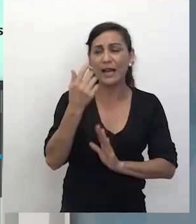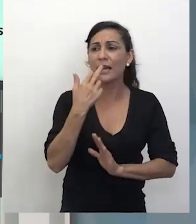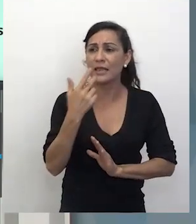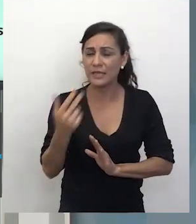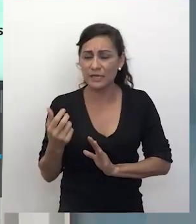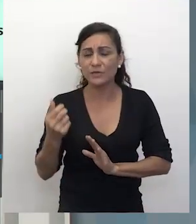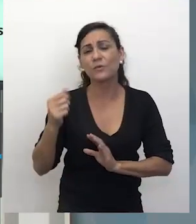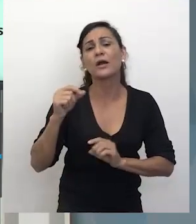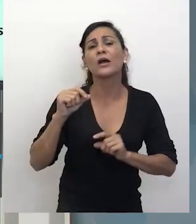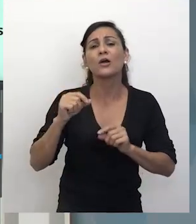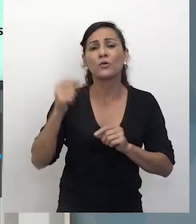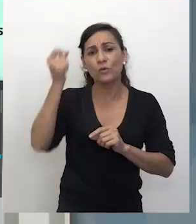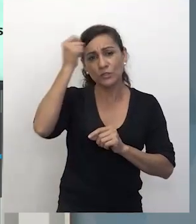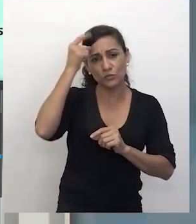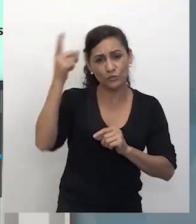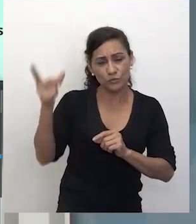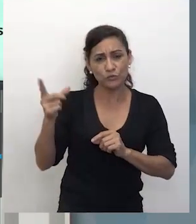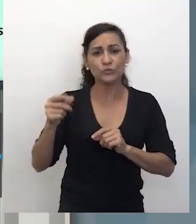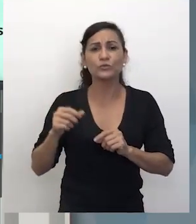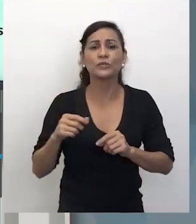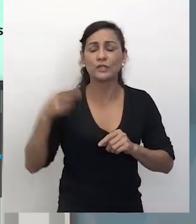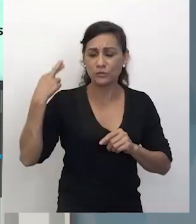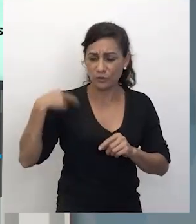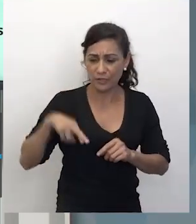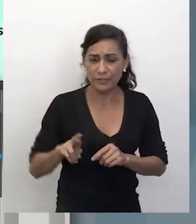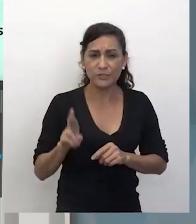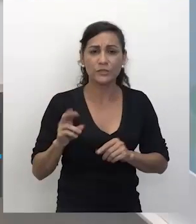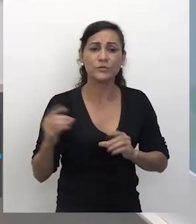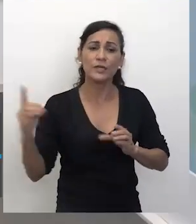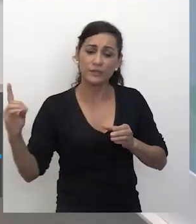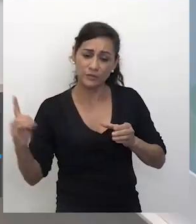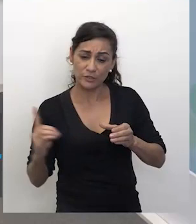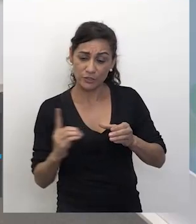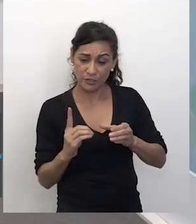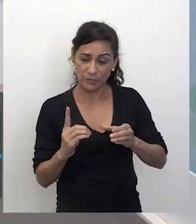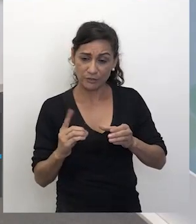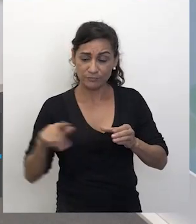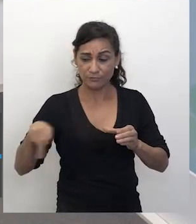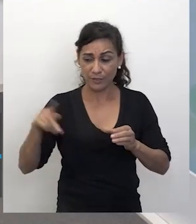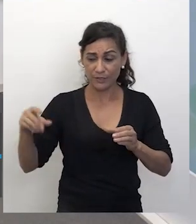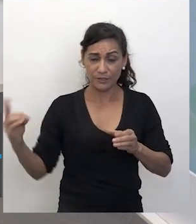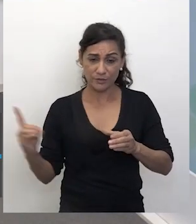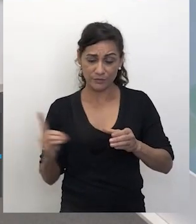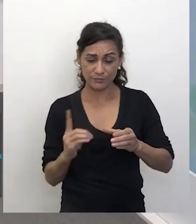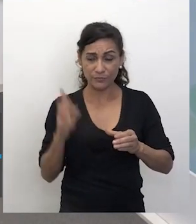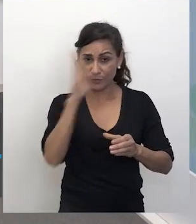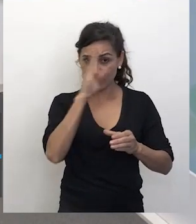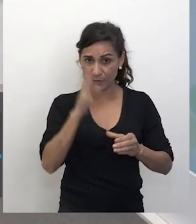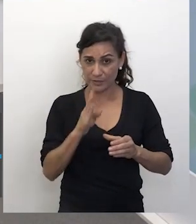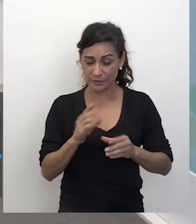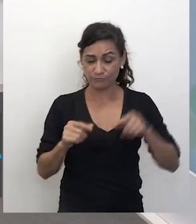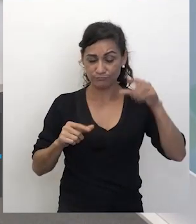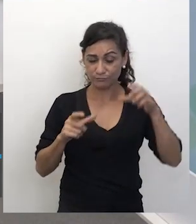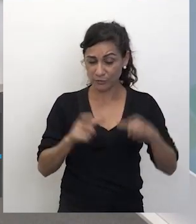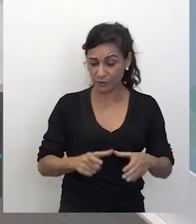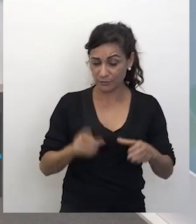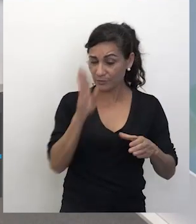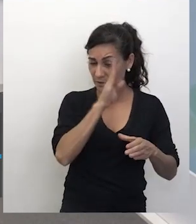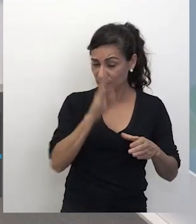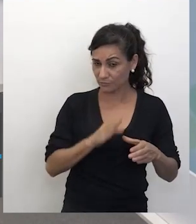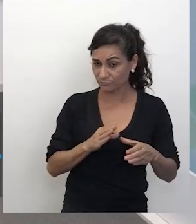seus costumes, com suas crenças. Aí, ele chega, Fabi, de outro país e vem para o Brasil. Chegando aqui,